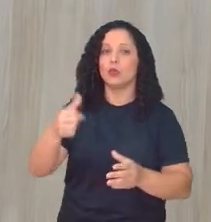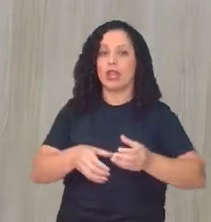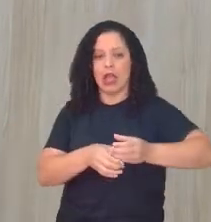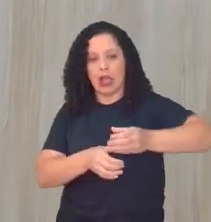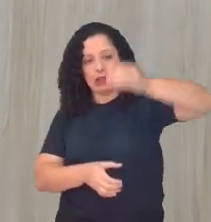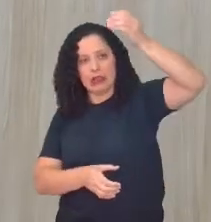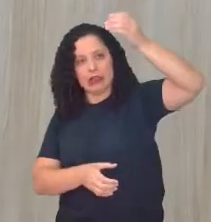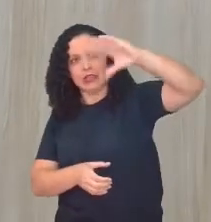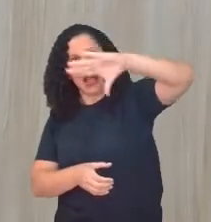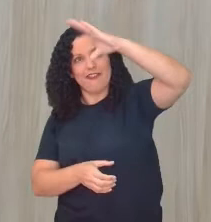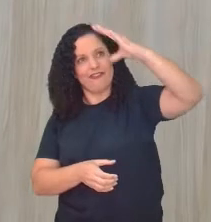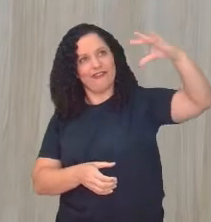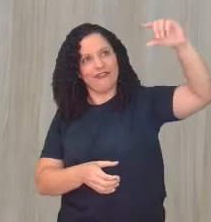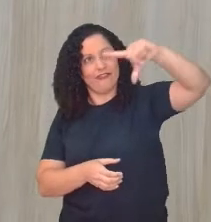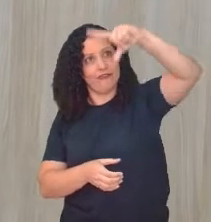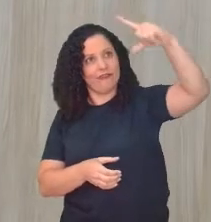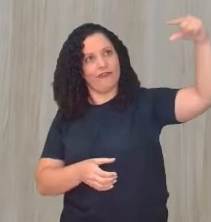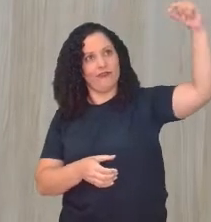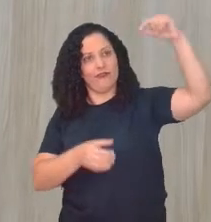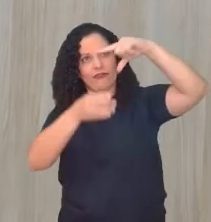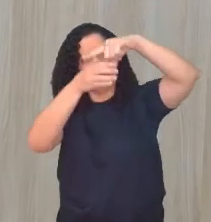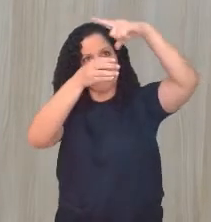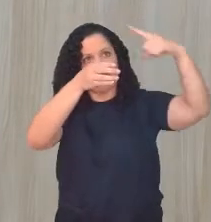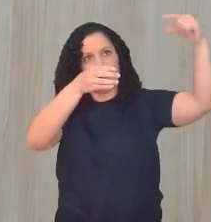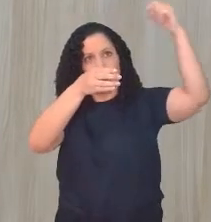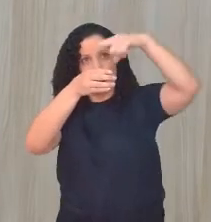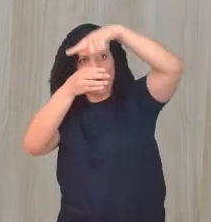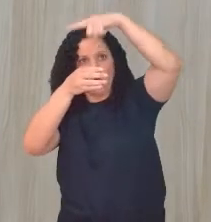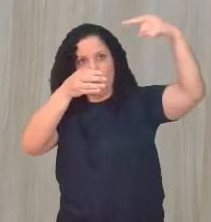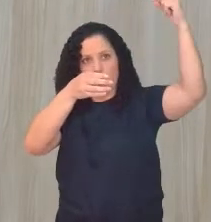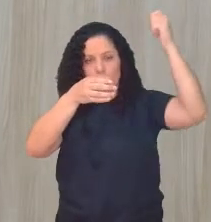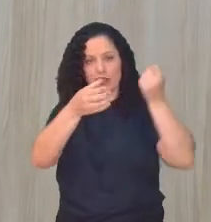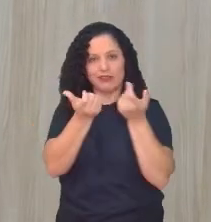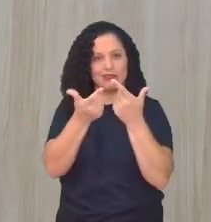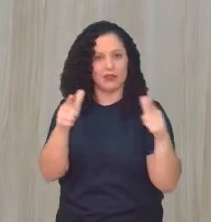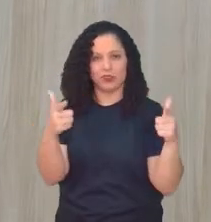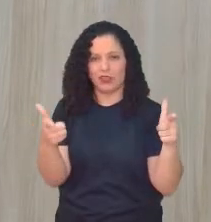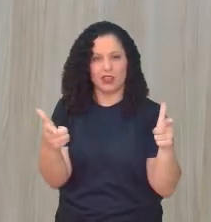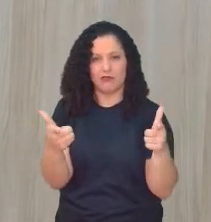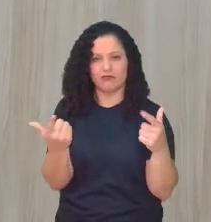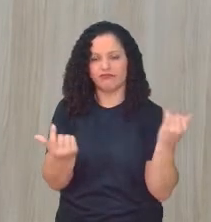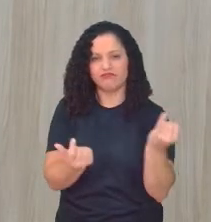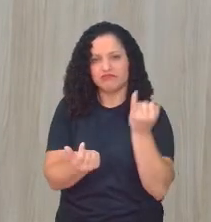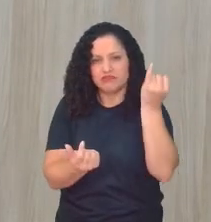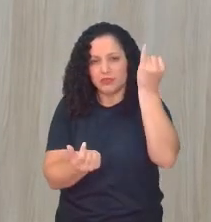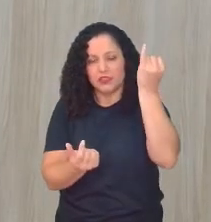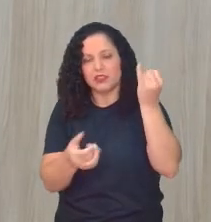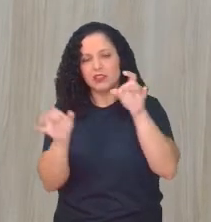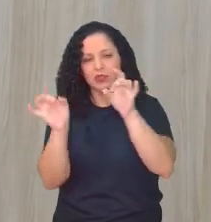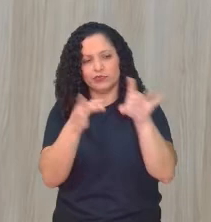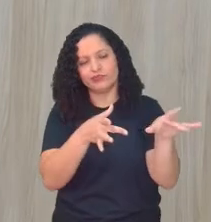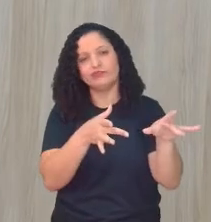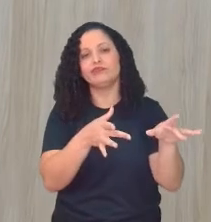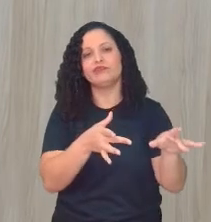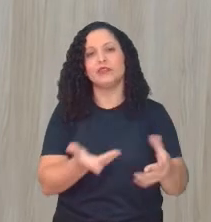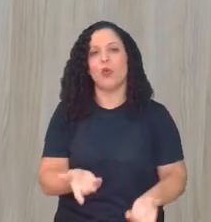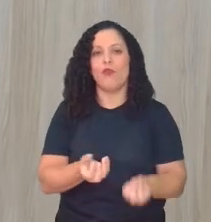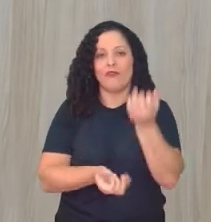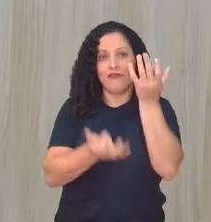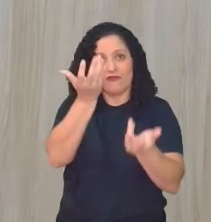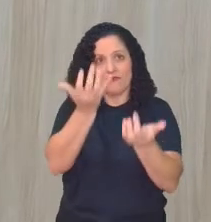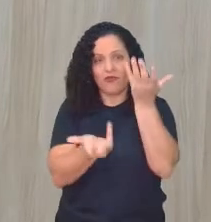cana não serve para o fim de produção, né? Para moagem e tal. Então, e além disso, ela tem